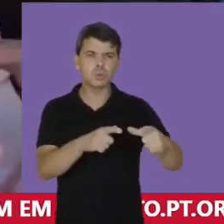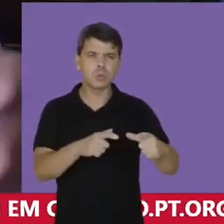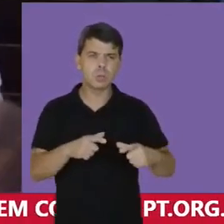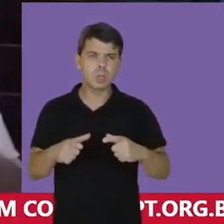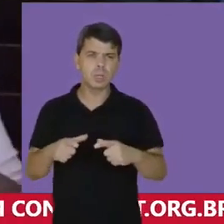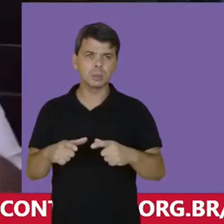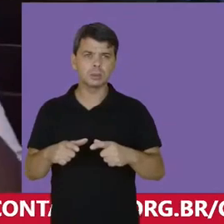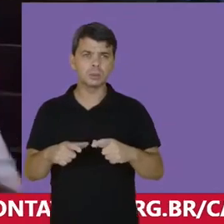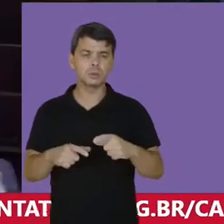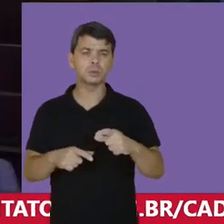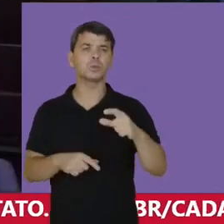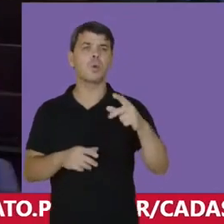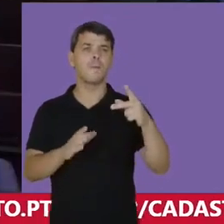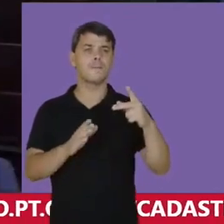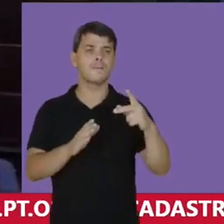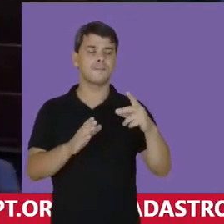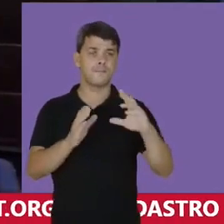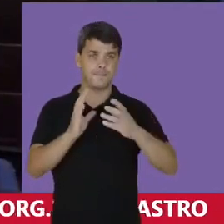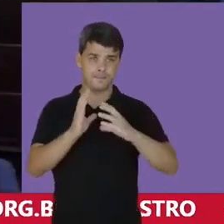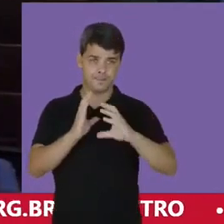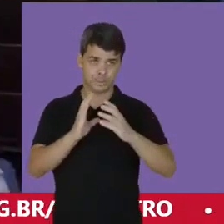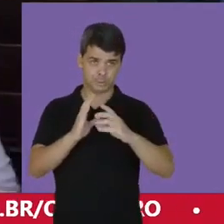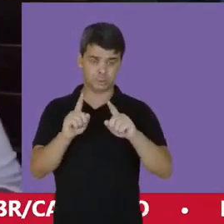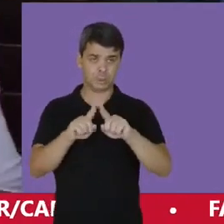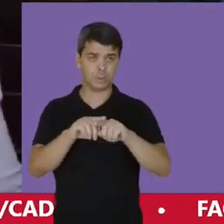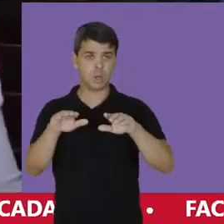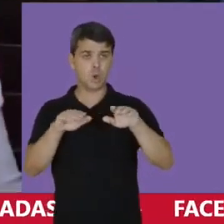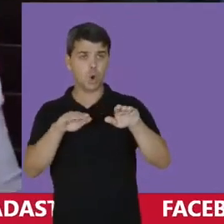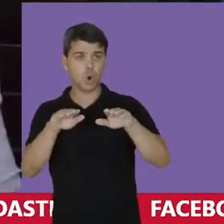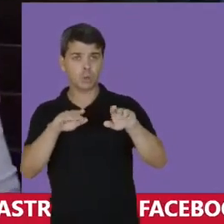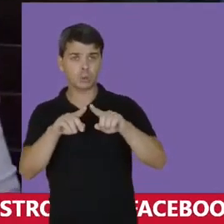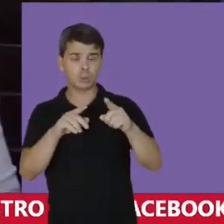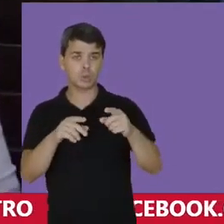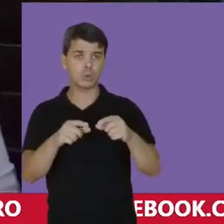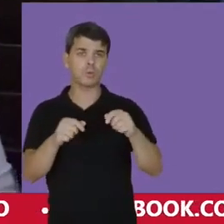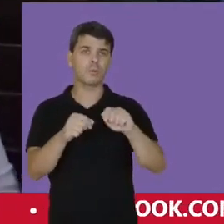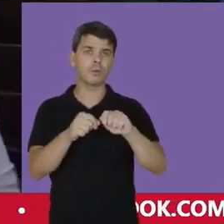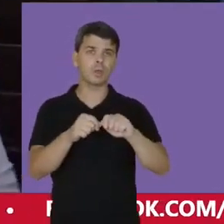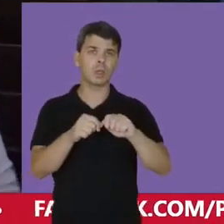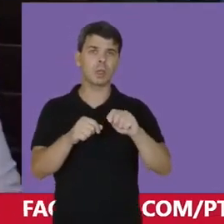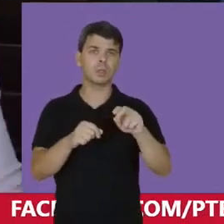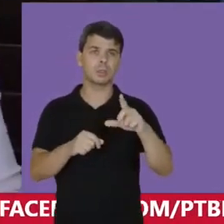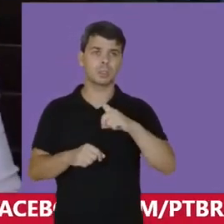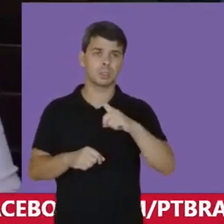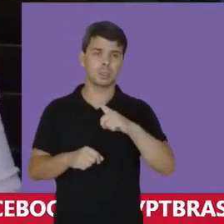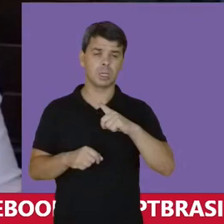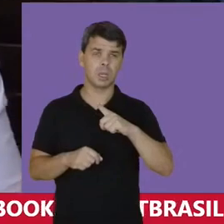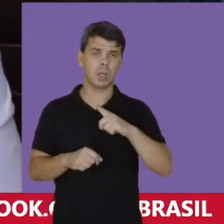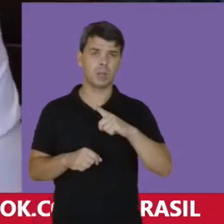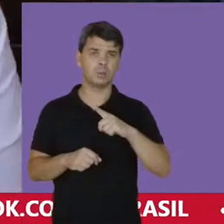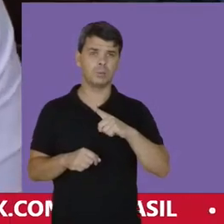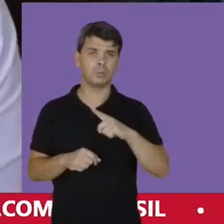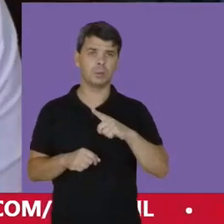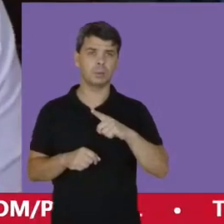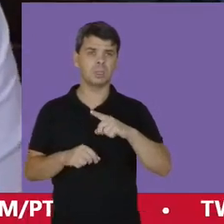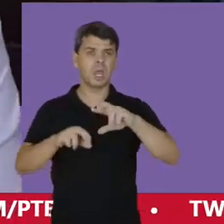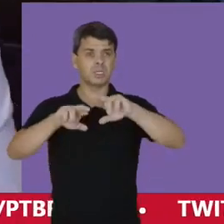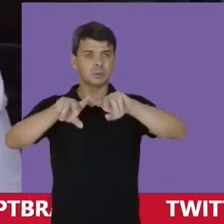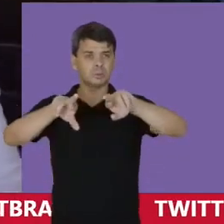Dos nossos partidos Das nossas organizações Sendo ocupado Para a gente poder ter A